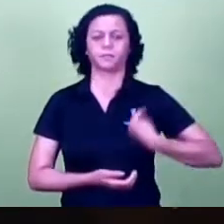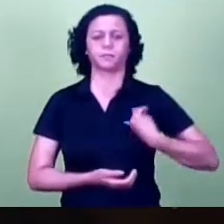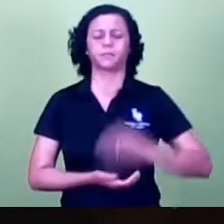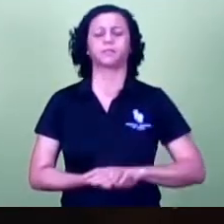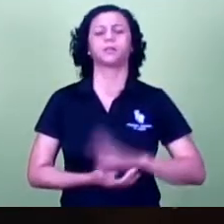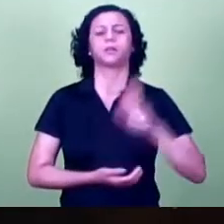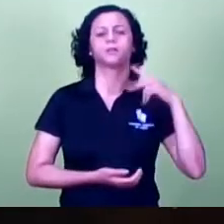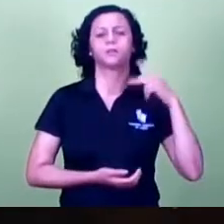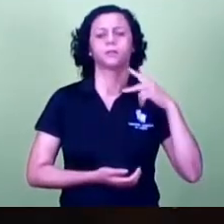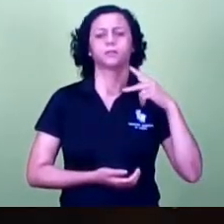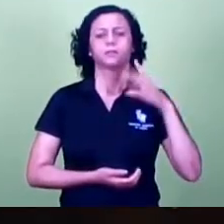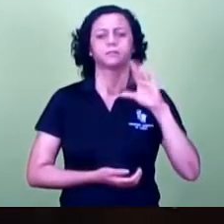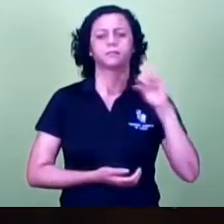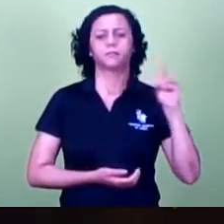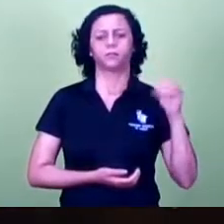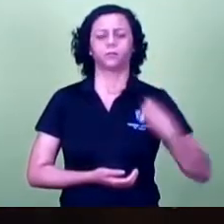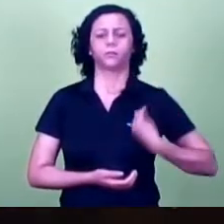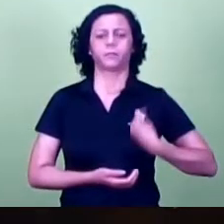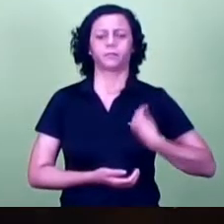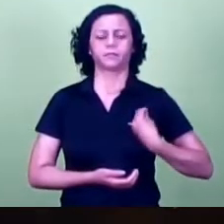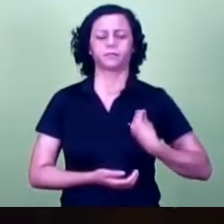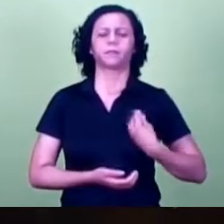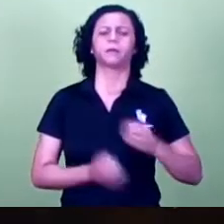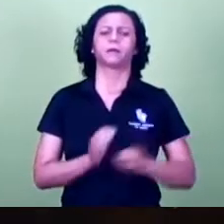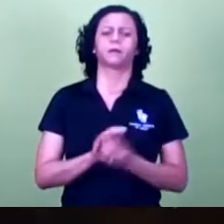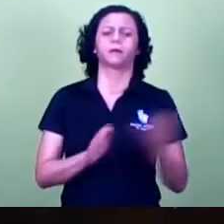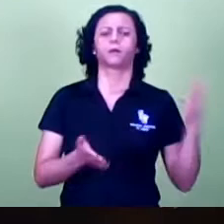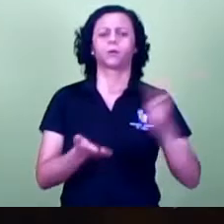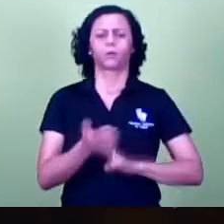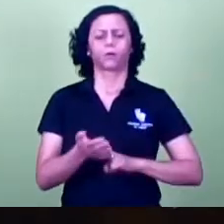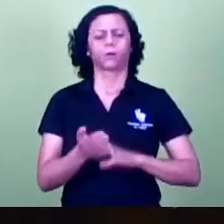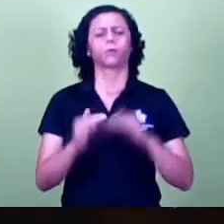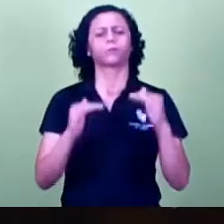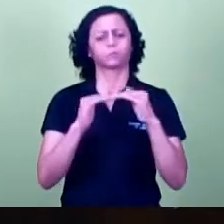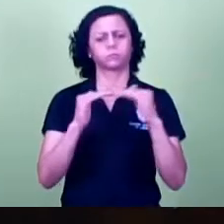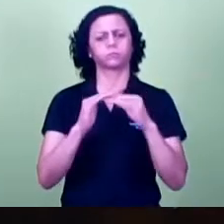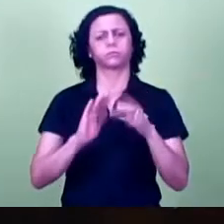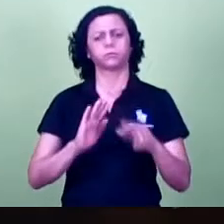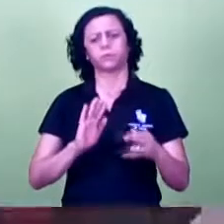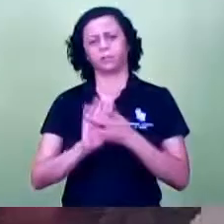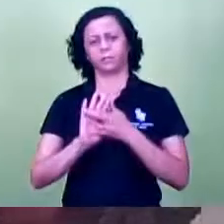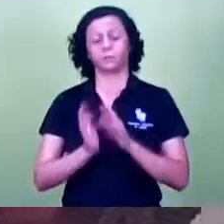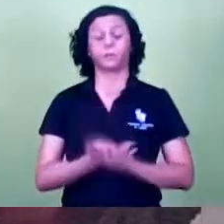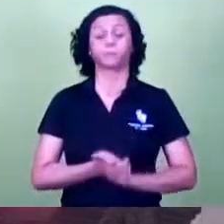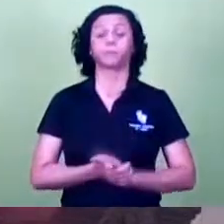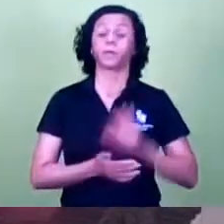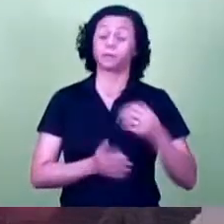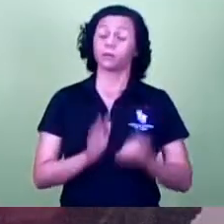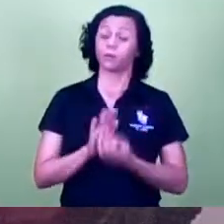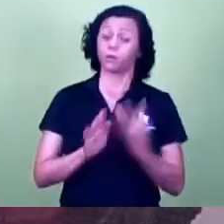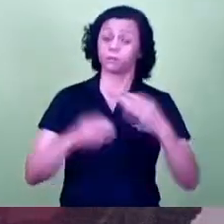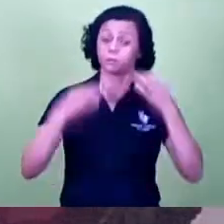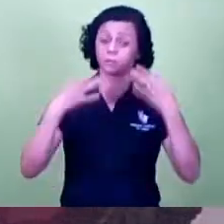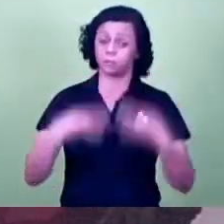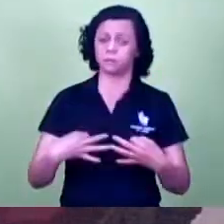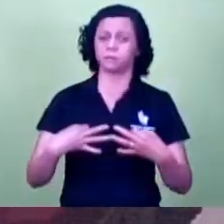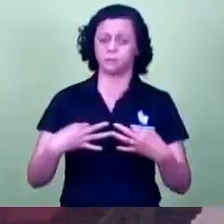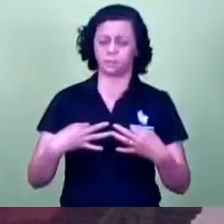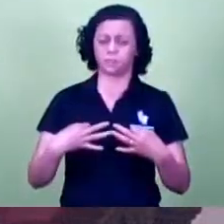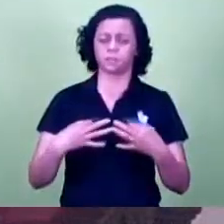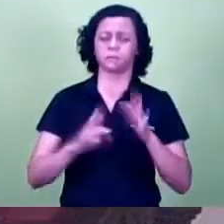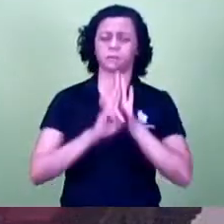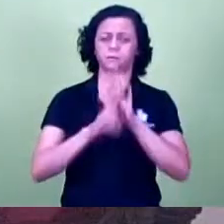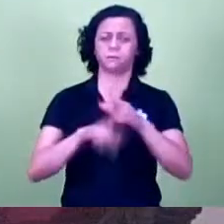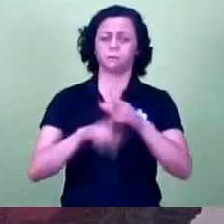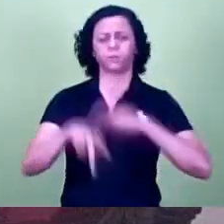Cido Reis, presente, agora regimental, presidente. Havendo número legal, em nome do povo de